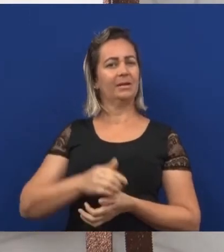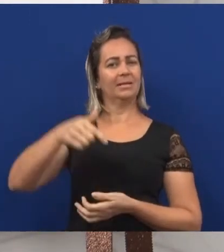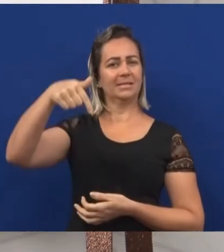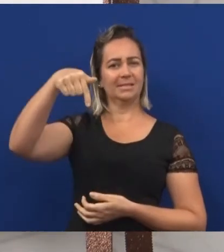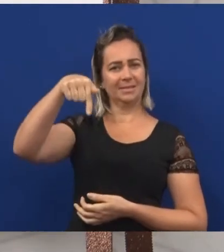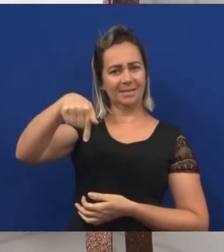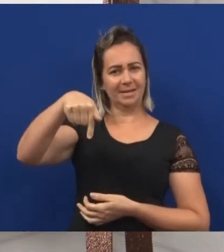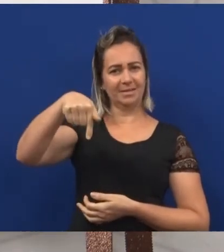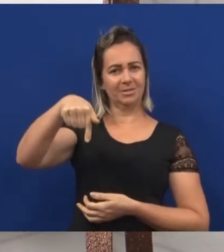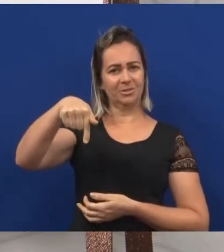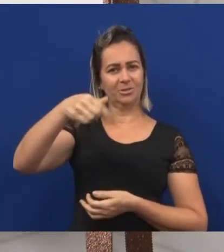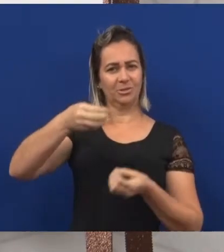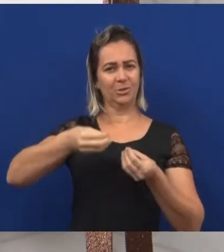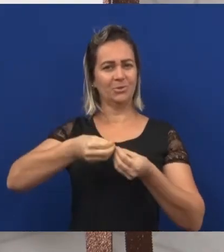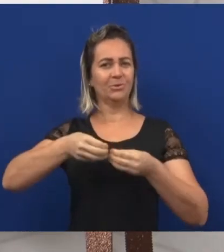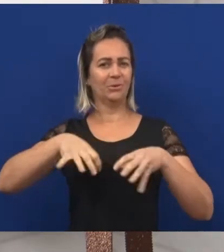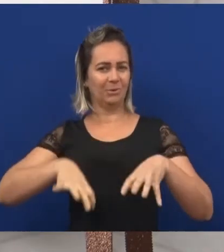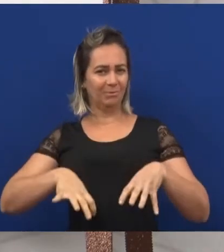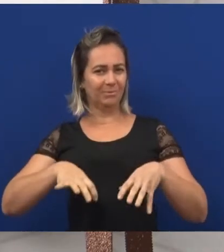Sete